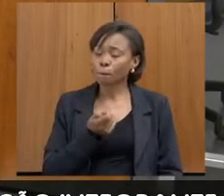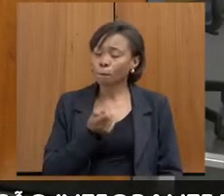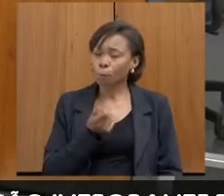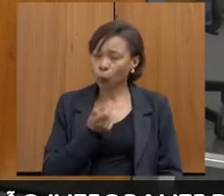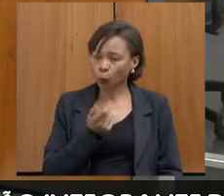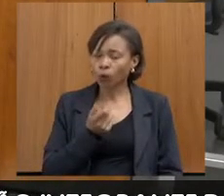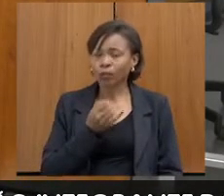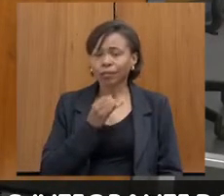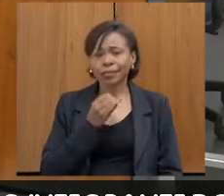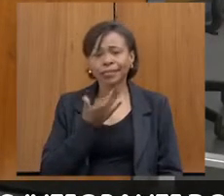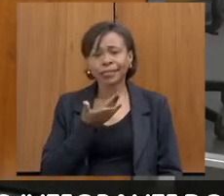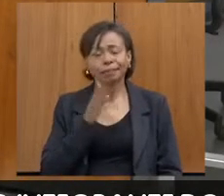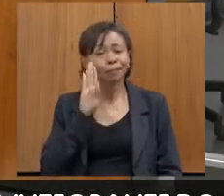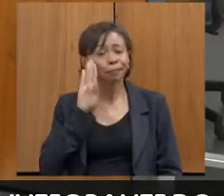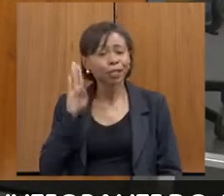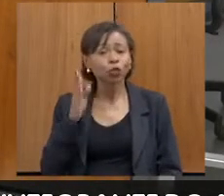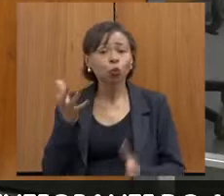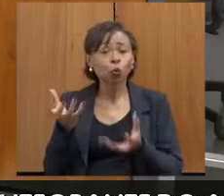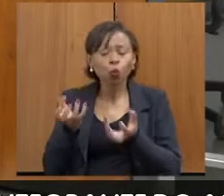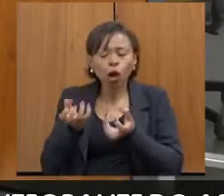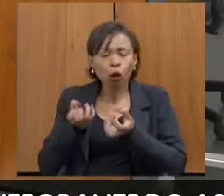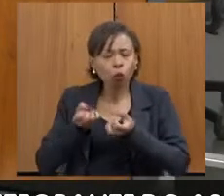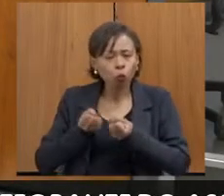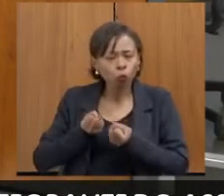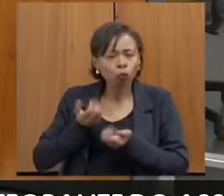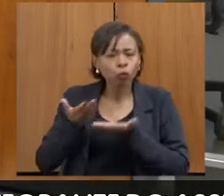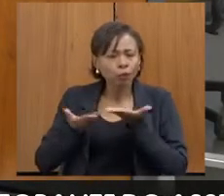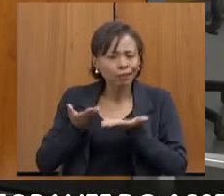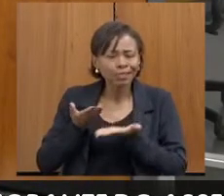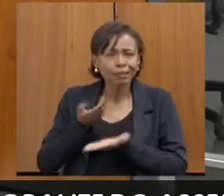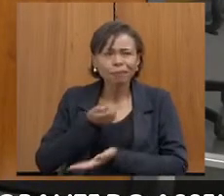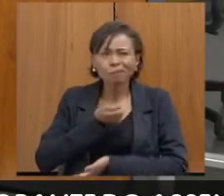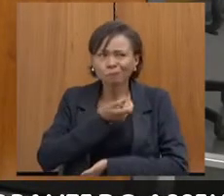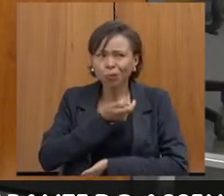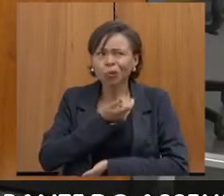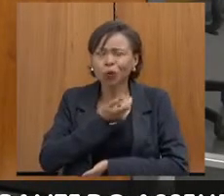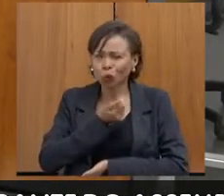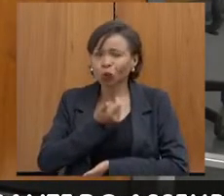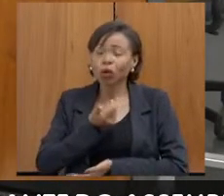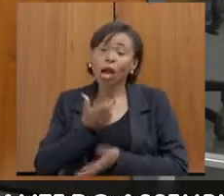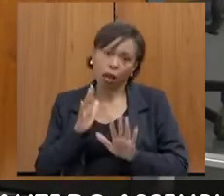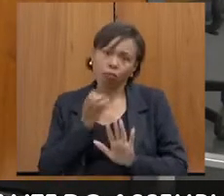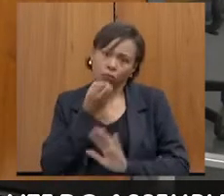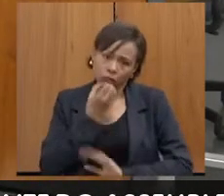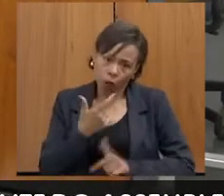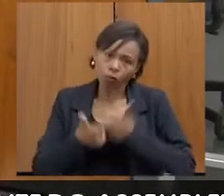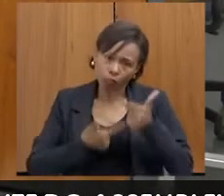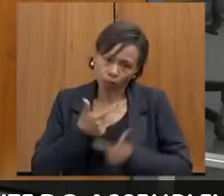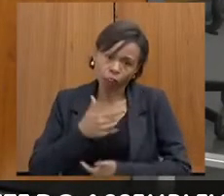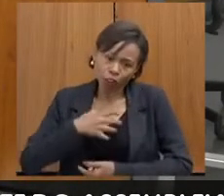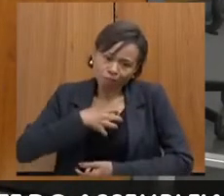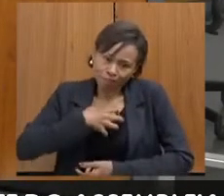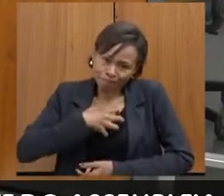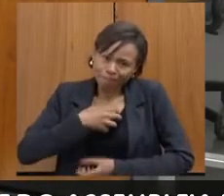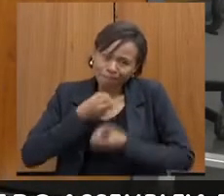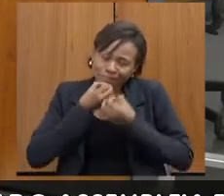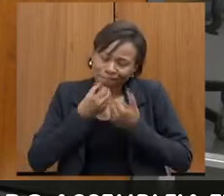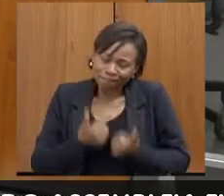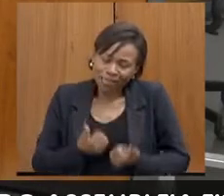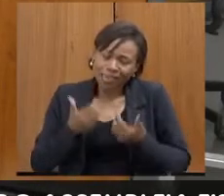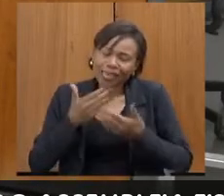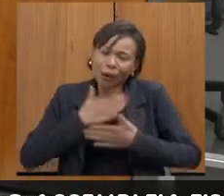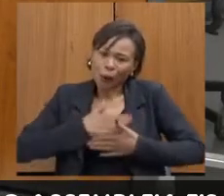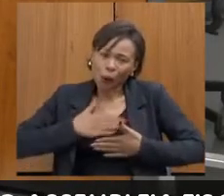dividindo, é pouco para a demanda. É um trabalho gratificante porque a gente gosta de fazer o que faz, mas a gente sai muito